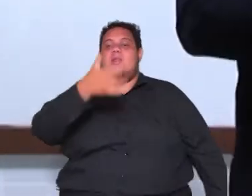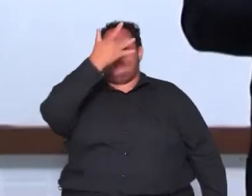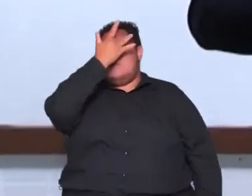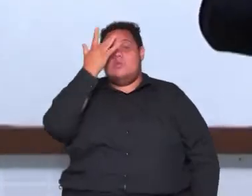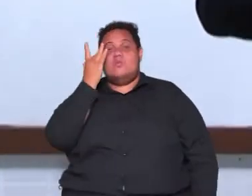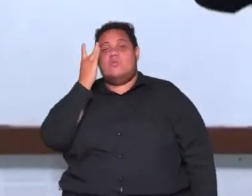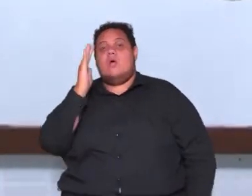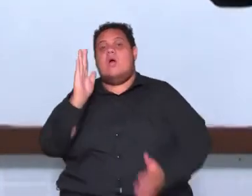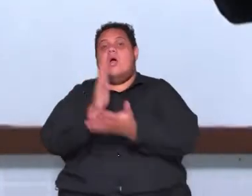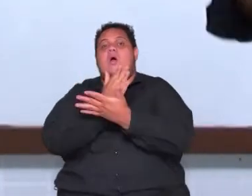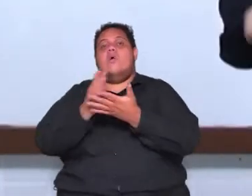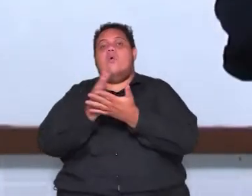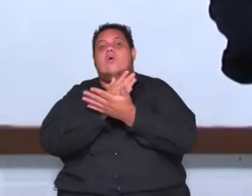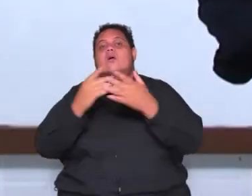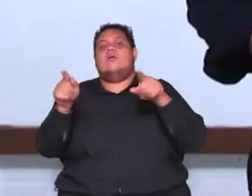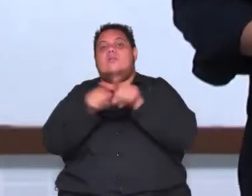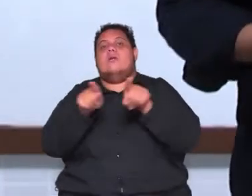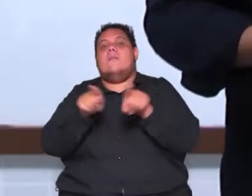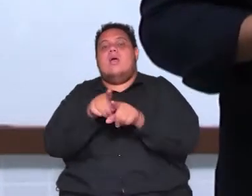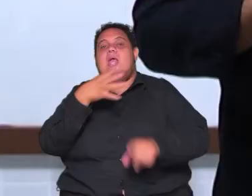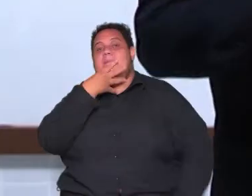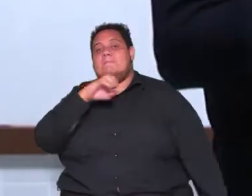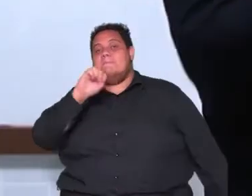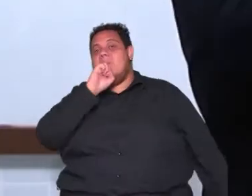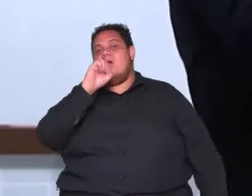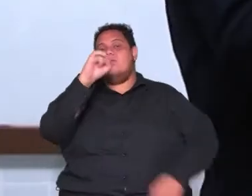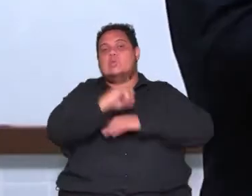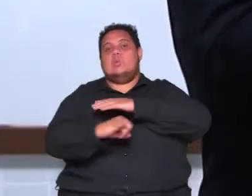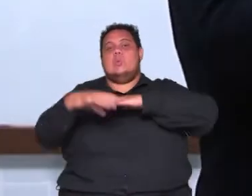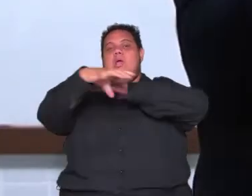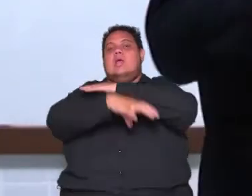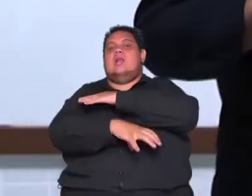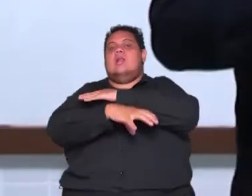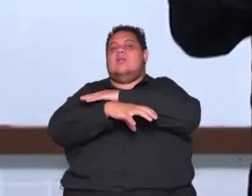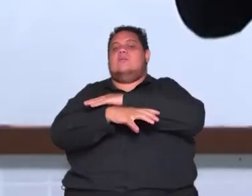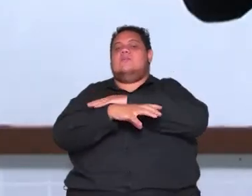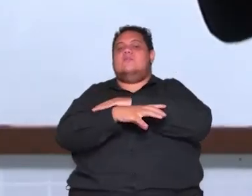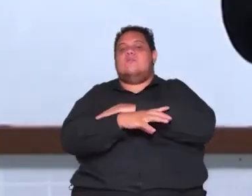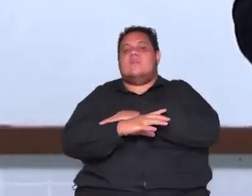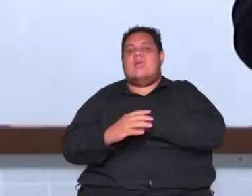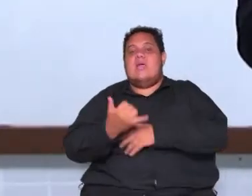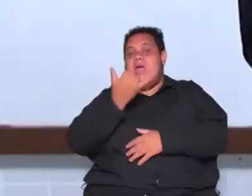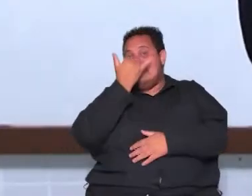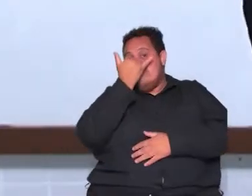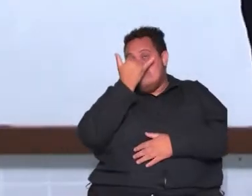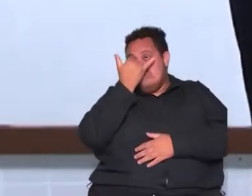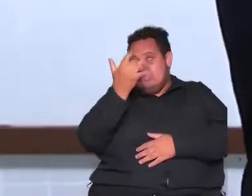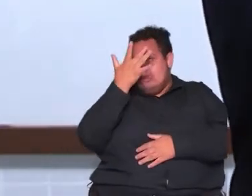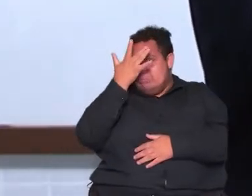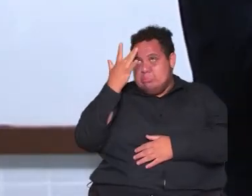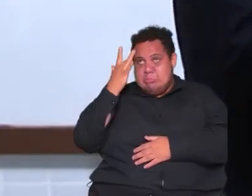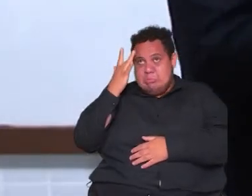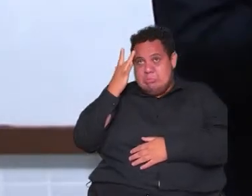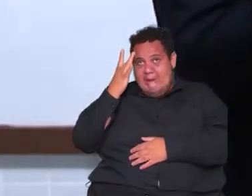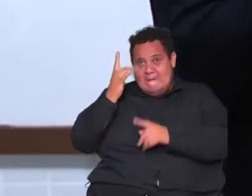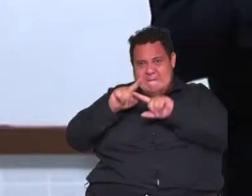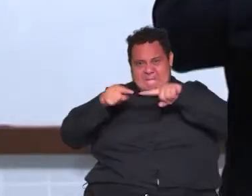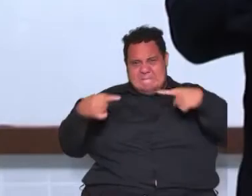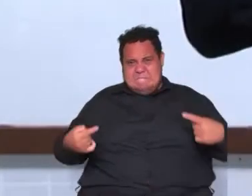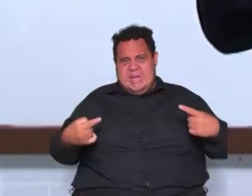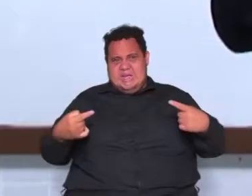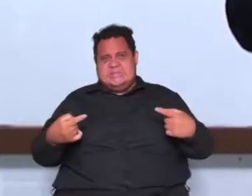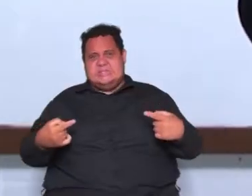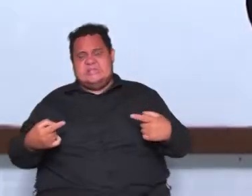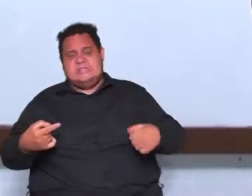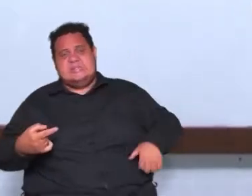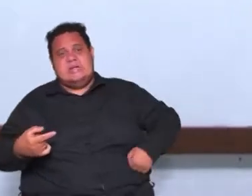alguns também chamam de pai do iluminismo né isso aí depende do ponto de vista agora a principal